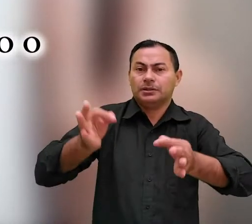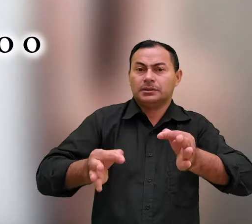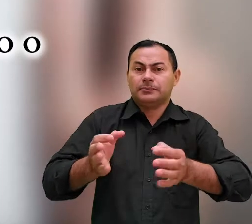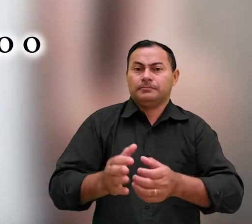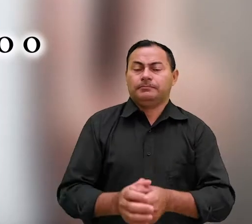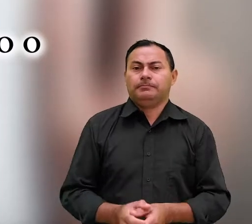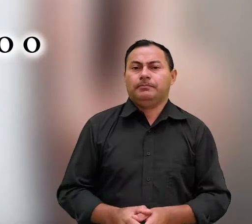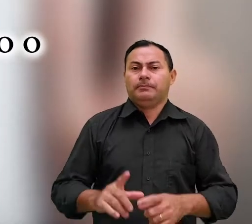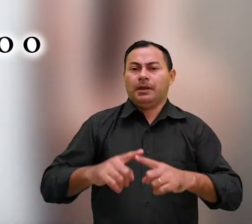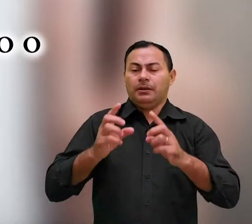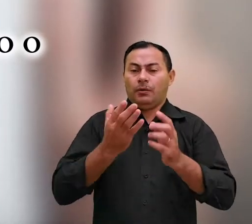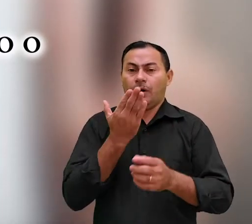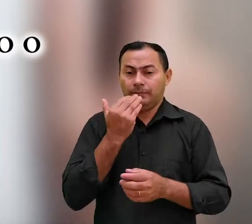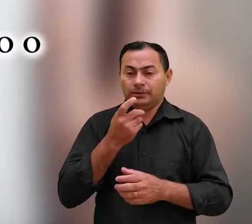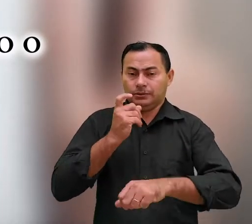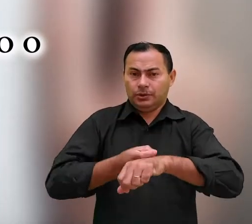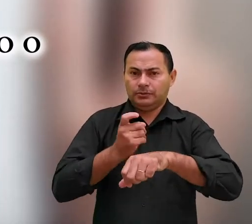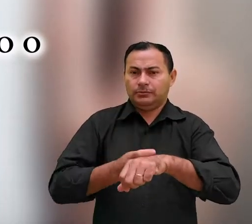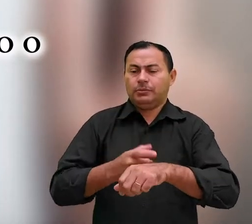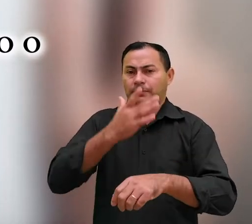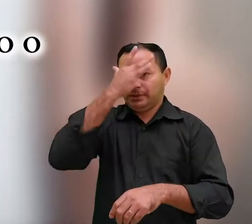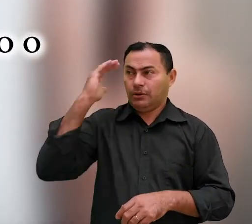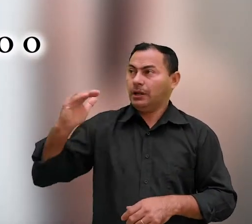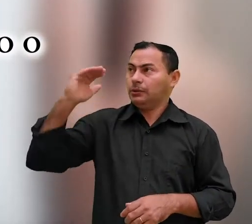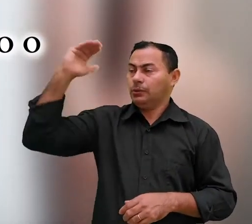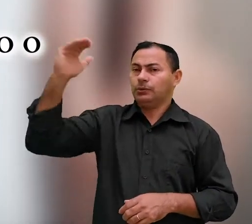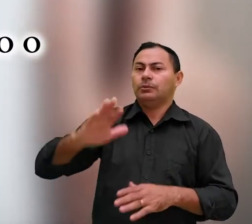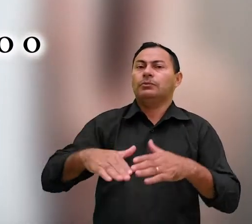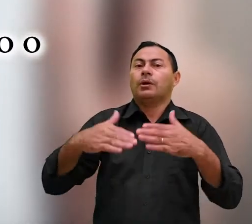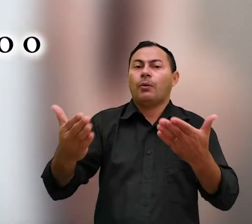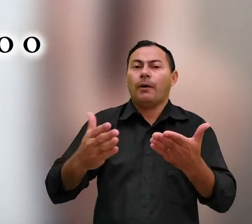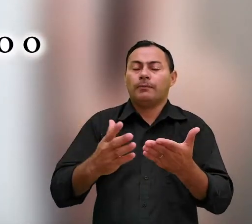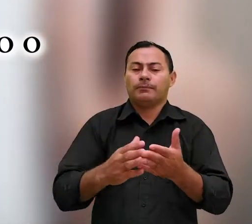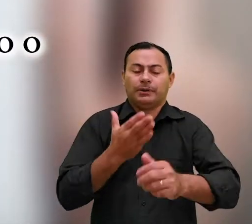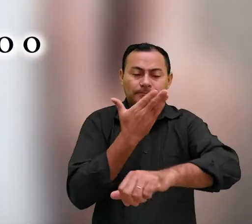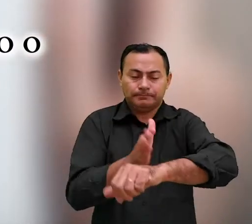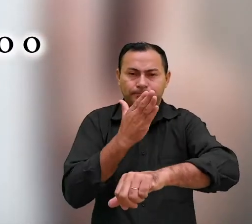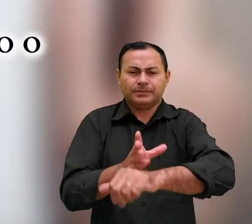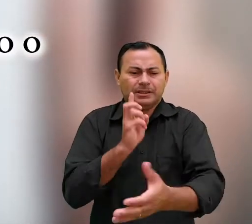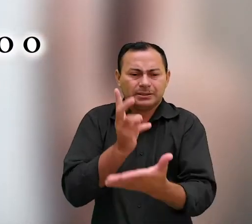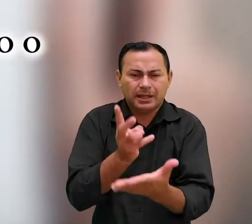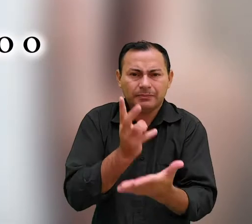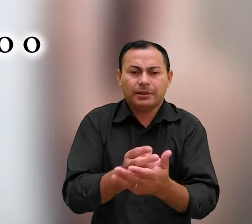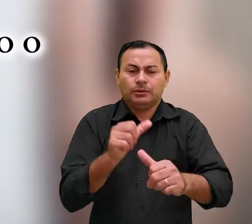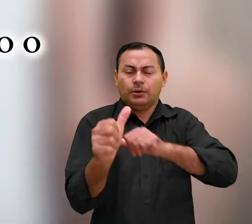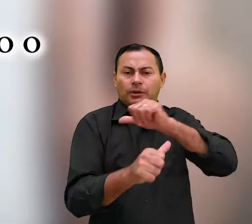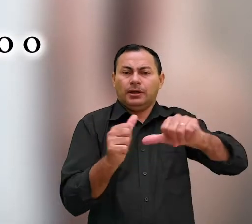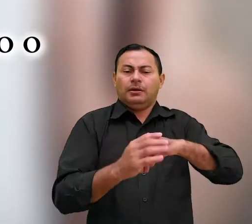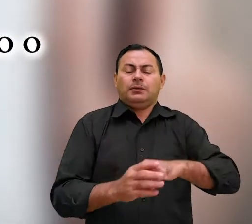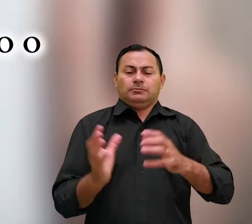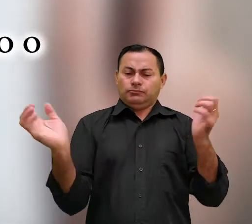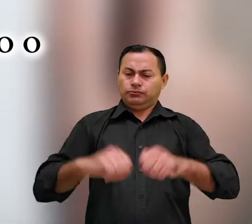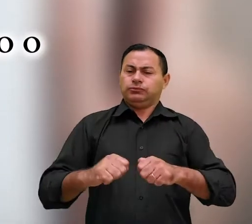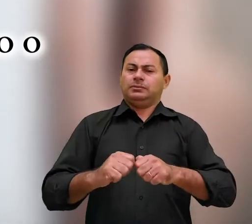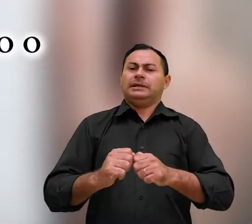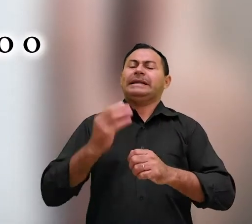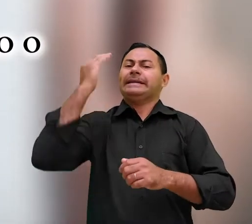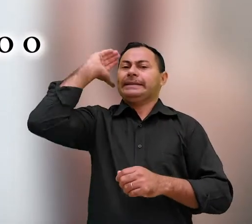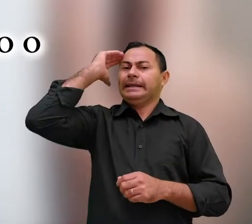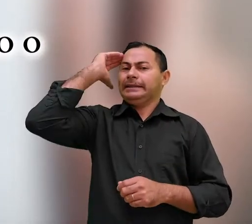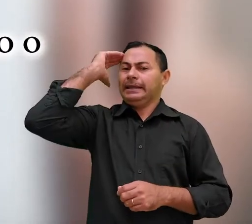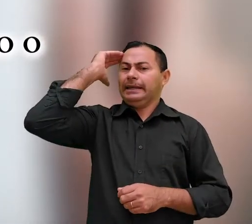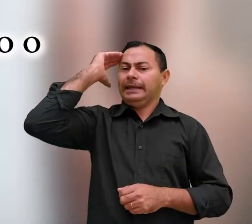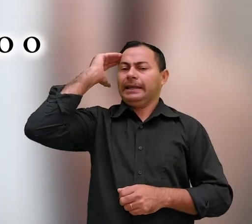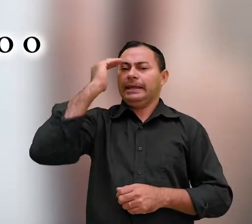justiça mas o alimento sólido é para os adultos os quais pelo exercício constante tornaram-se aptos para